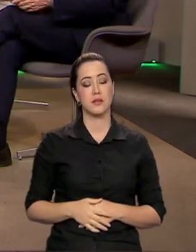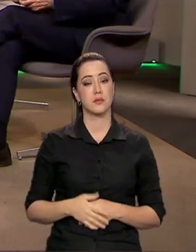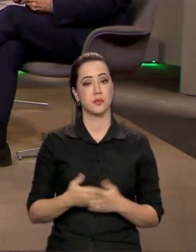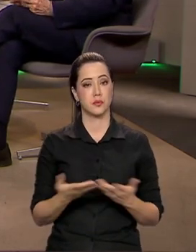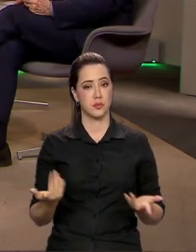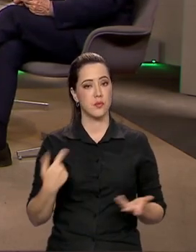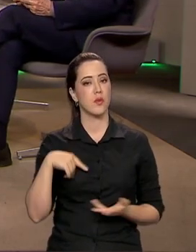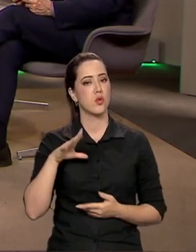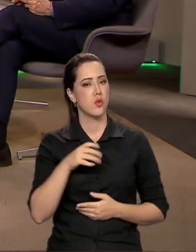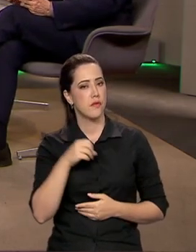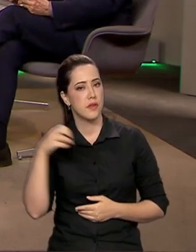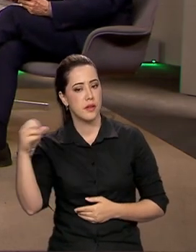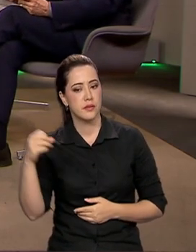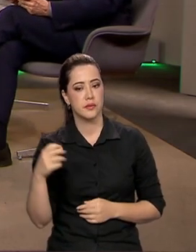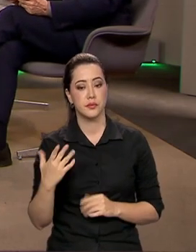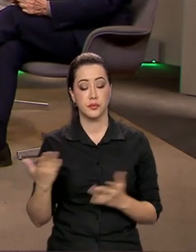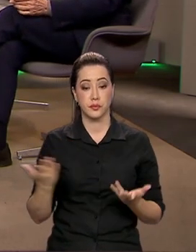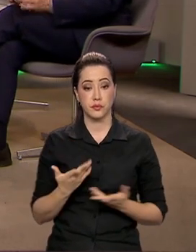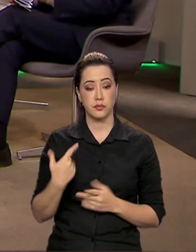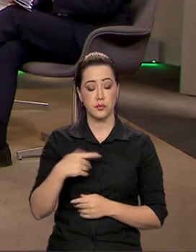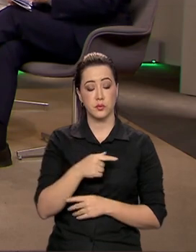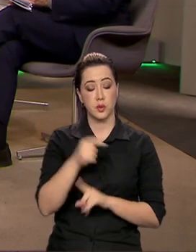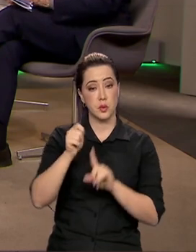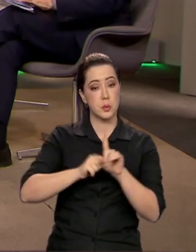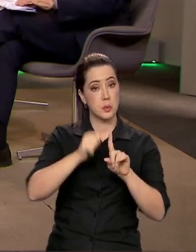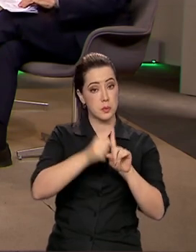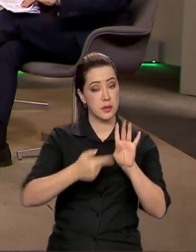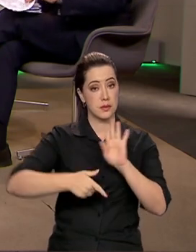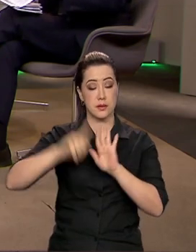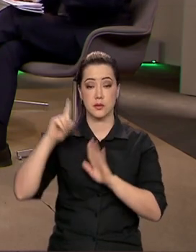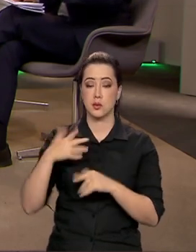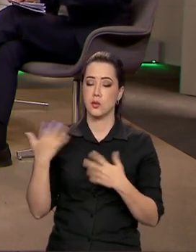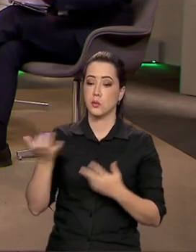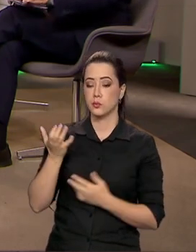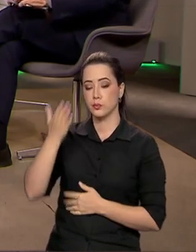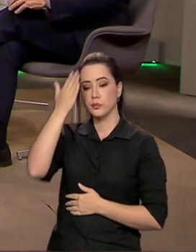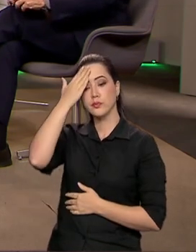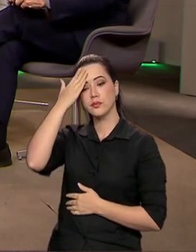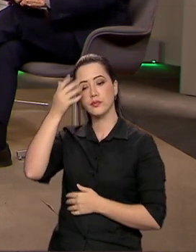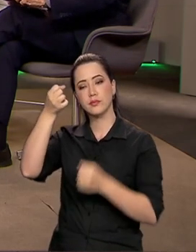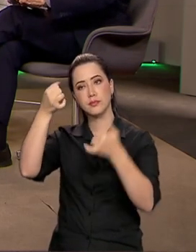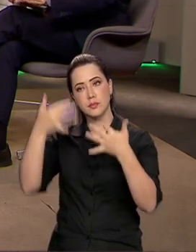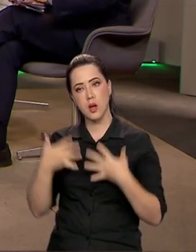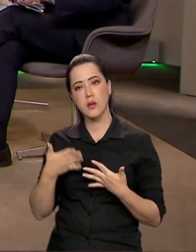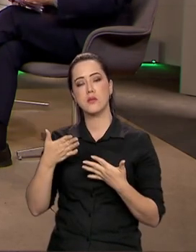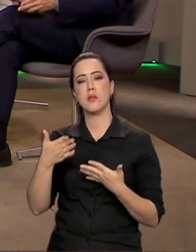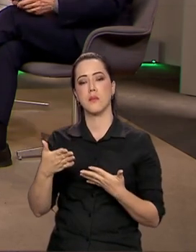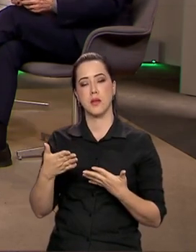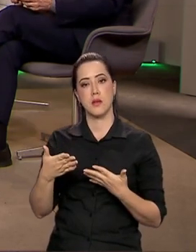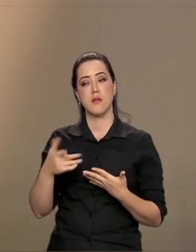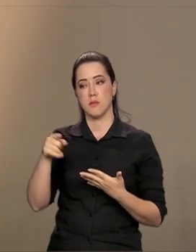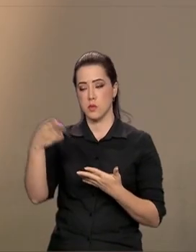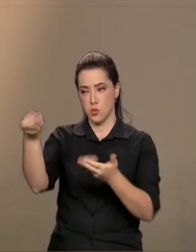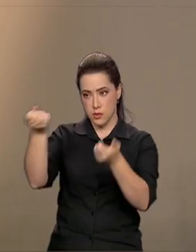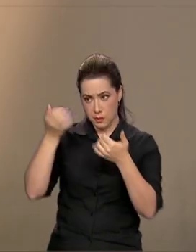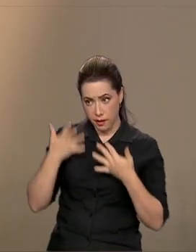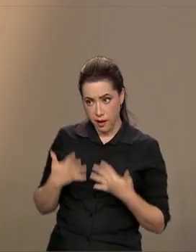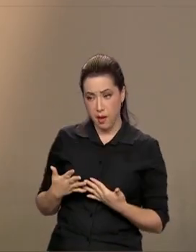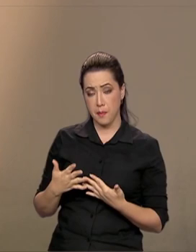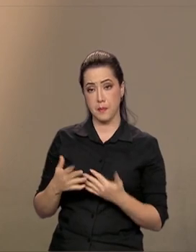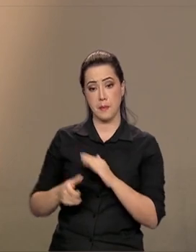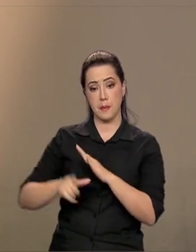sola de sapato aí nos últimos meses, né? Eu gostaria que o senhor comentasse aí com a gente, antes de mais nada,